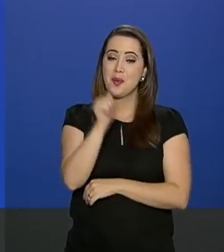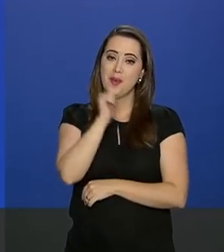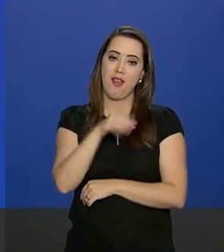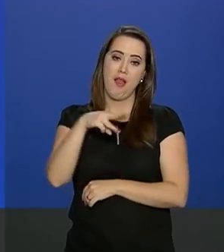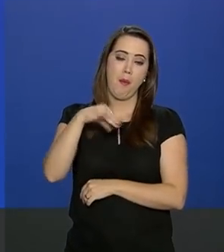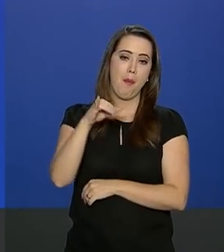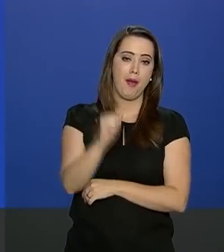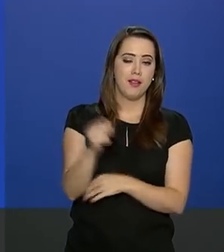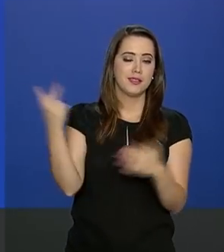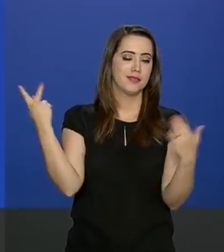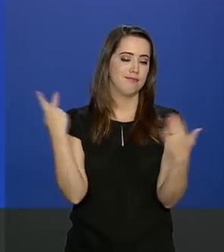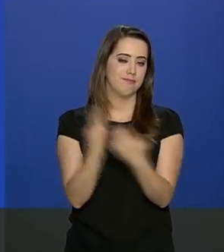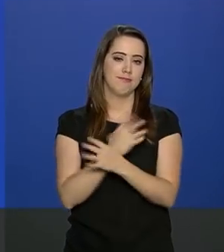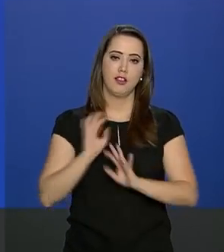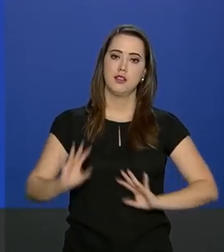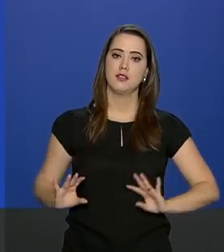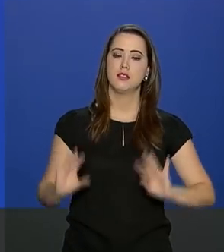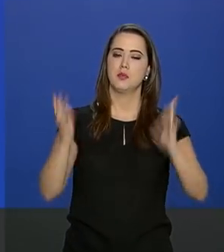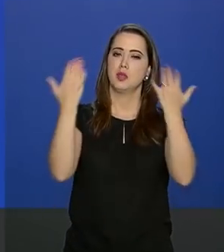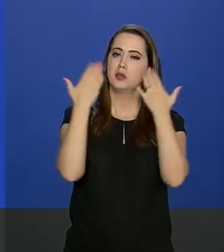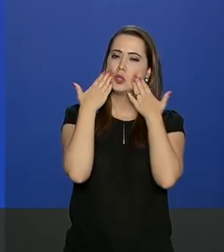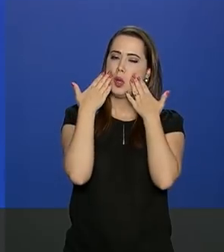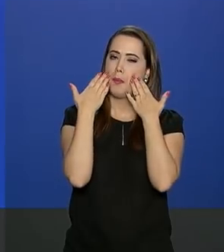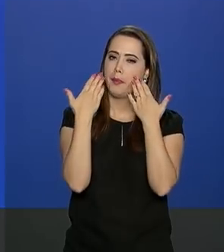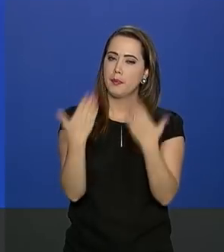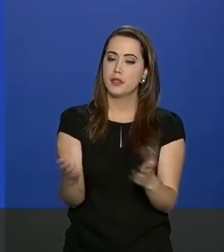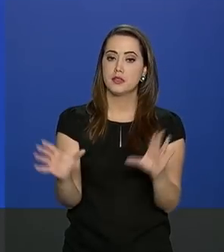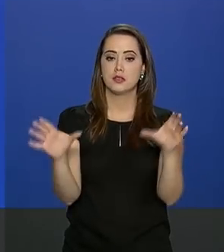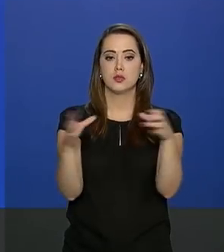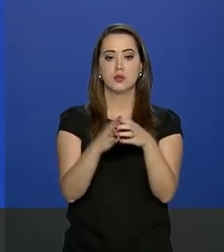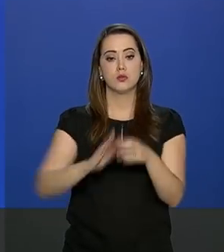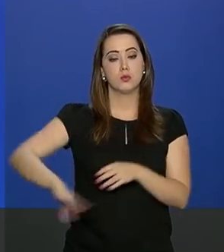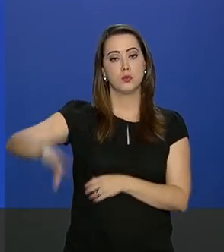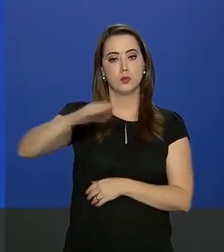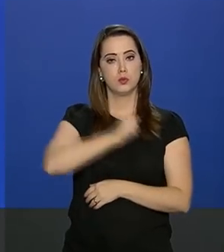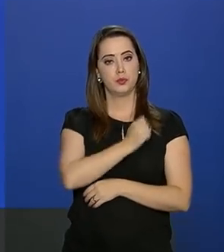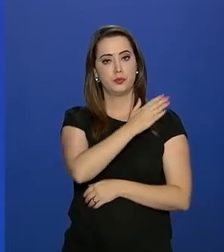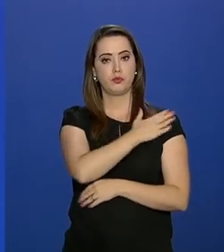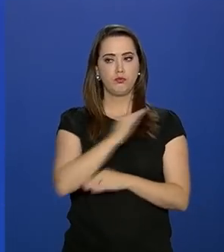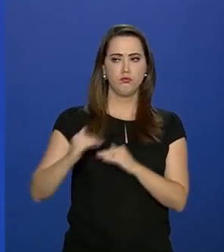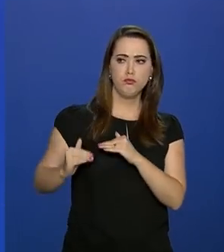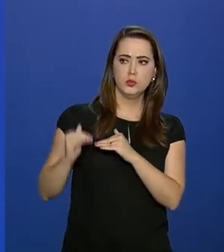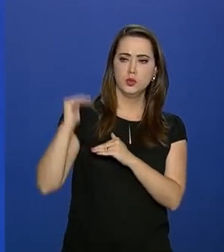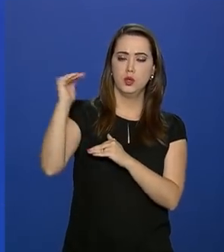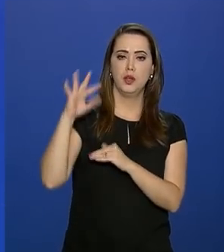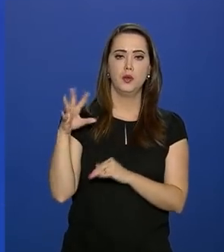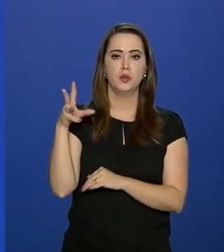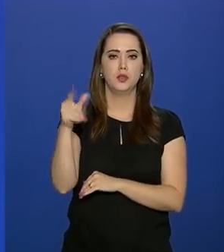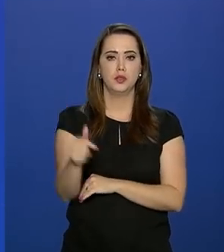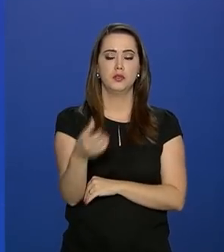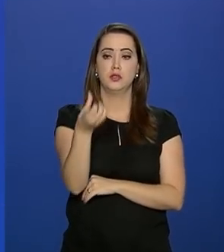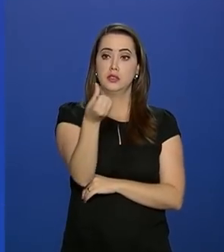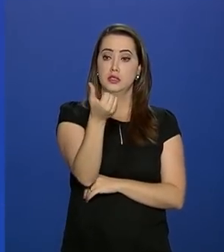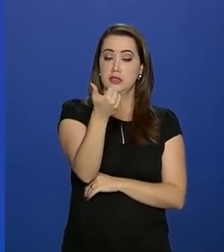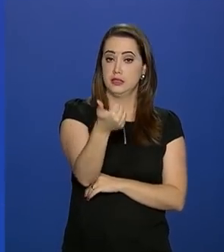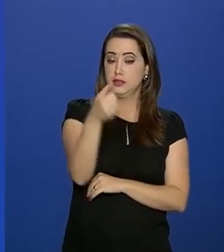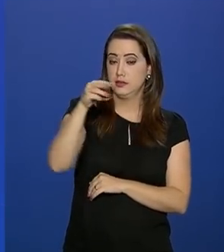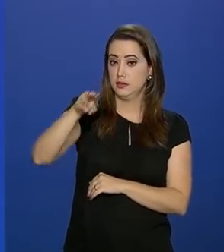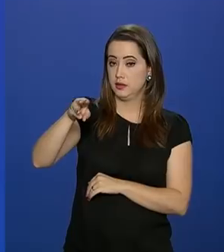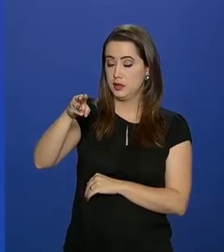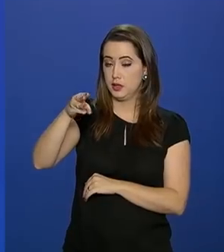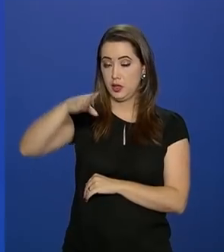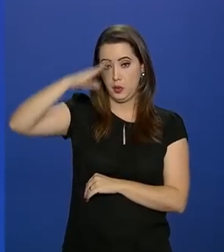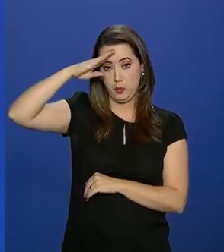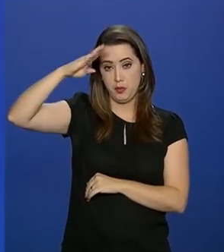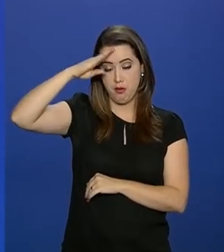Braga, foi realizada durante a cerimônia de apresentação de oficiais generais recém-promovidos. Ao todo, 61 militares da